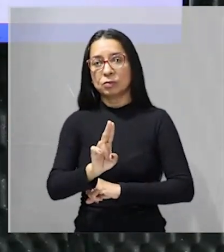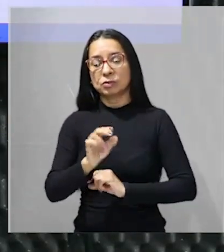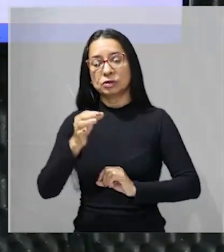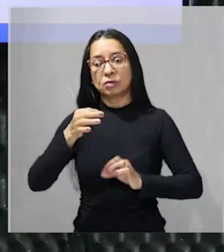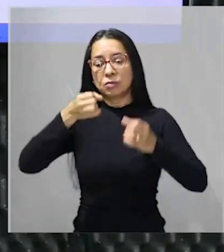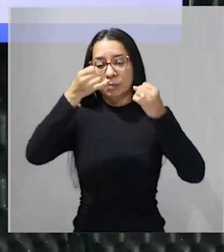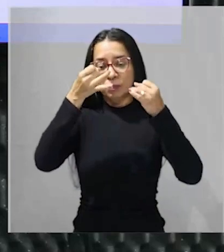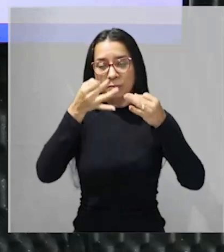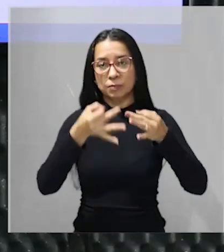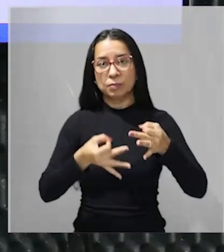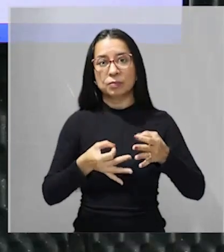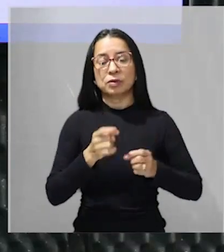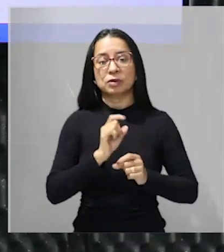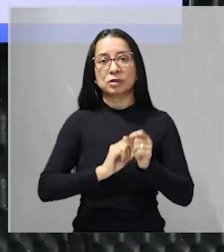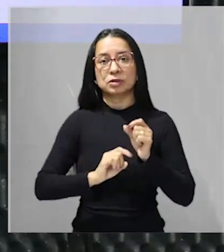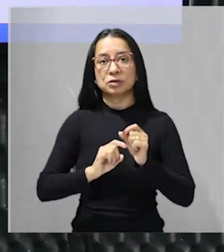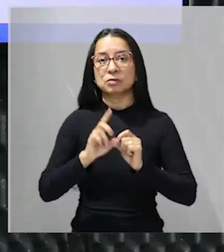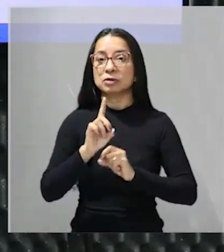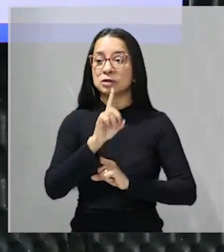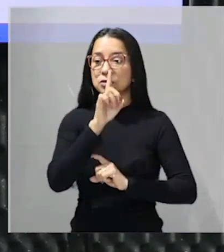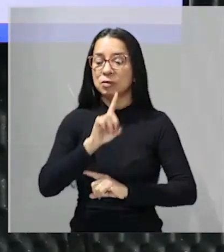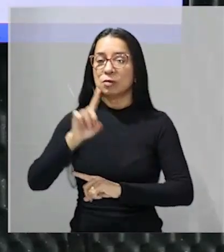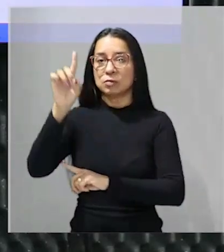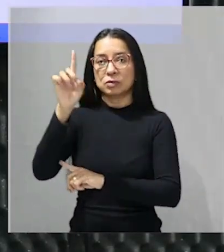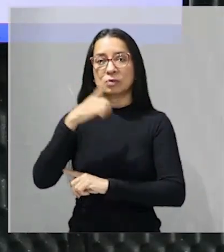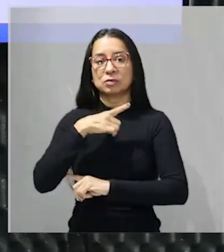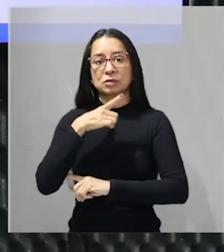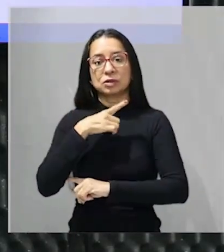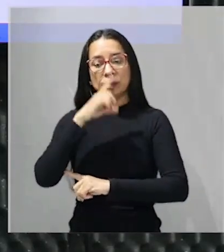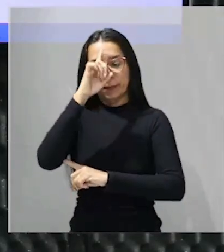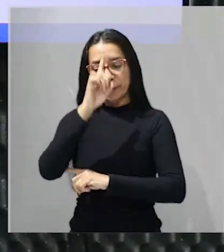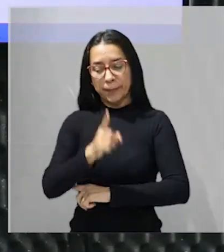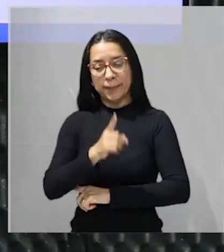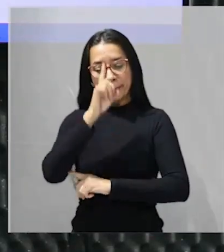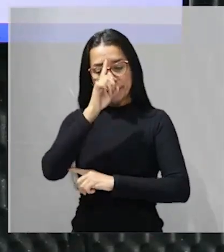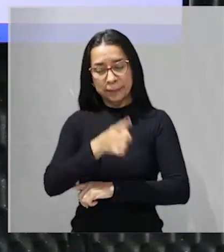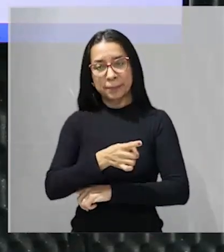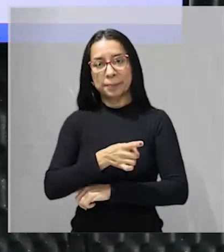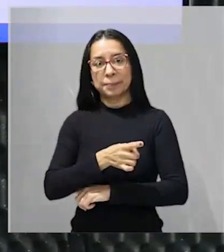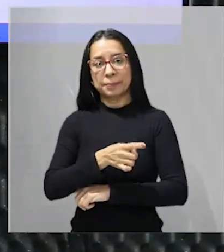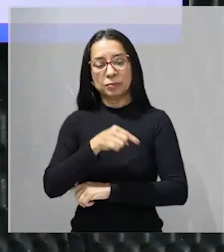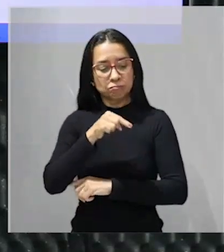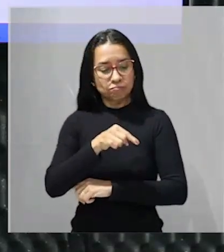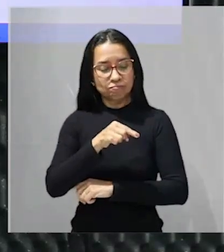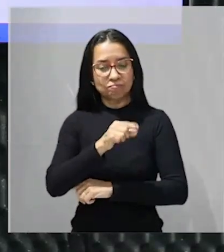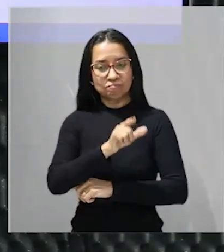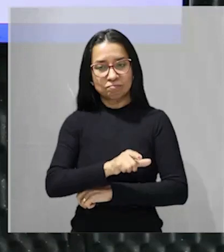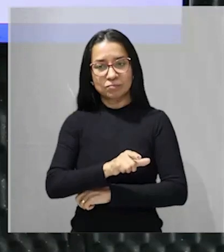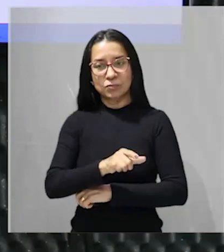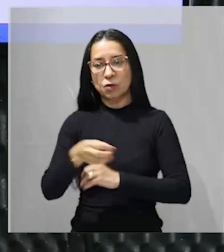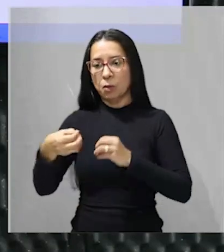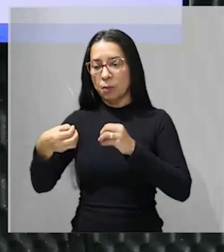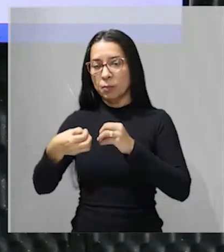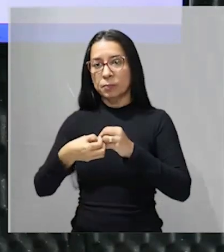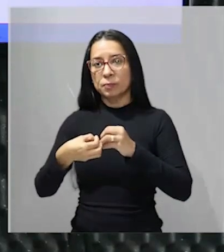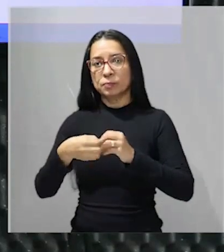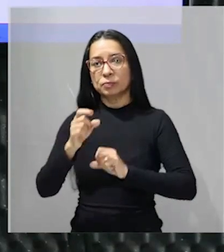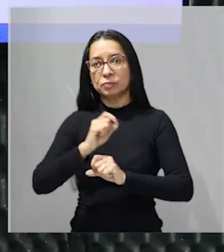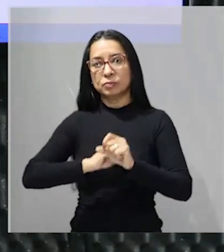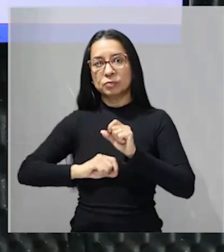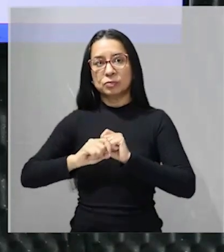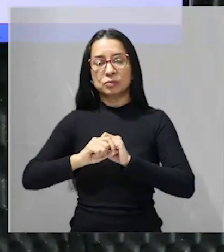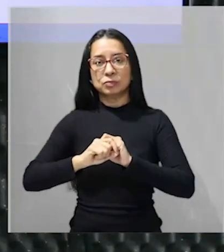justificativa de que Deus teria determinado eles algo muito próximo a que